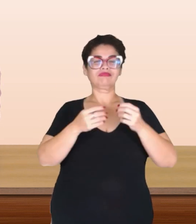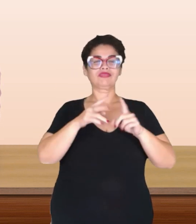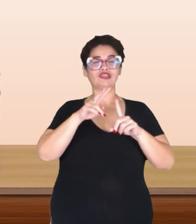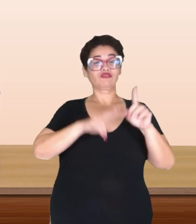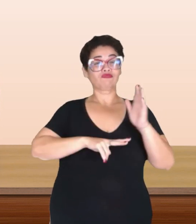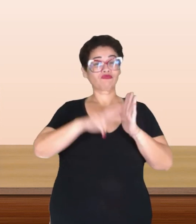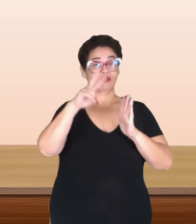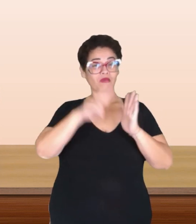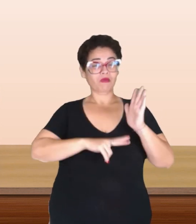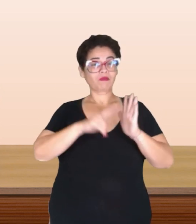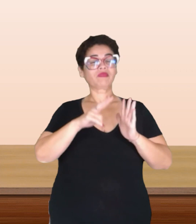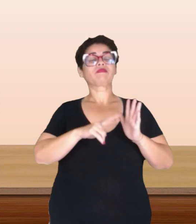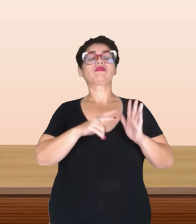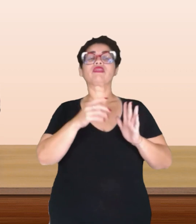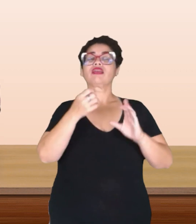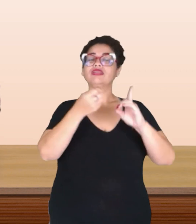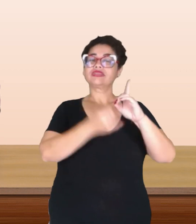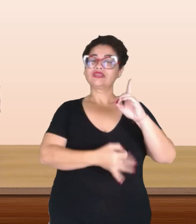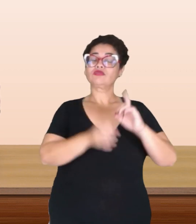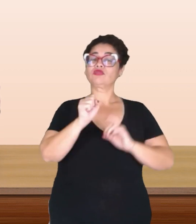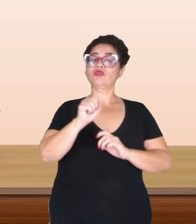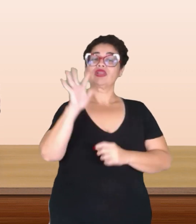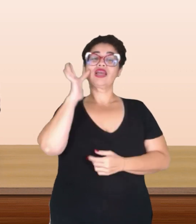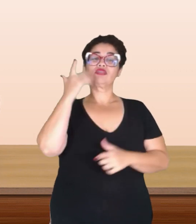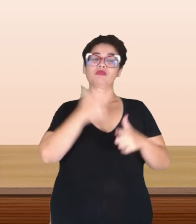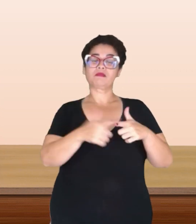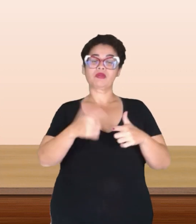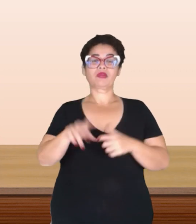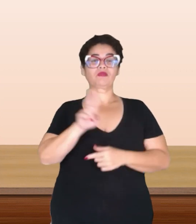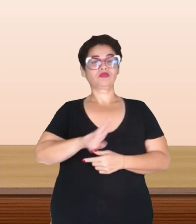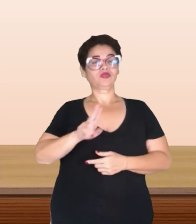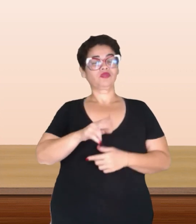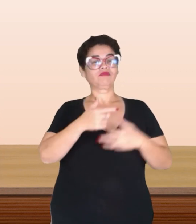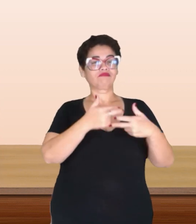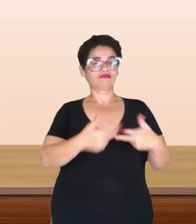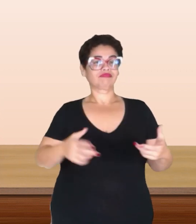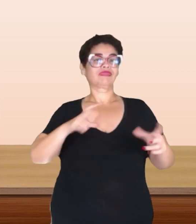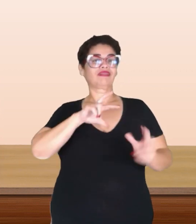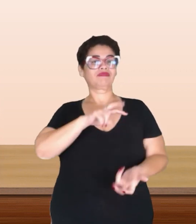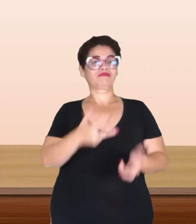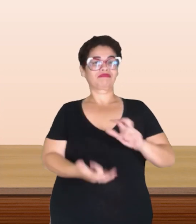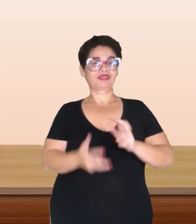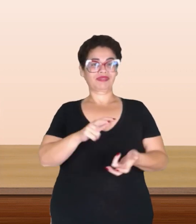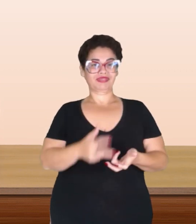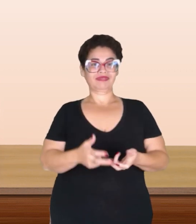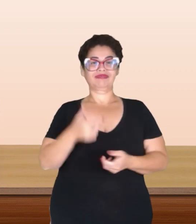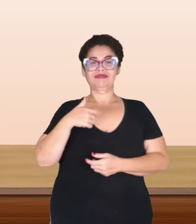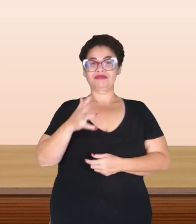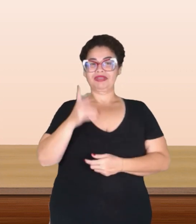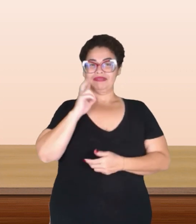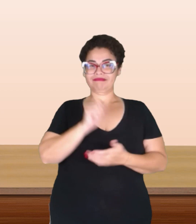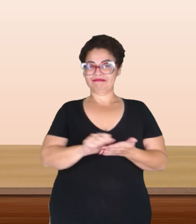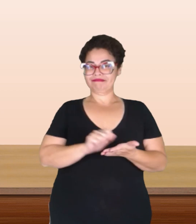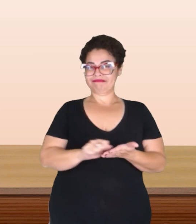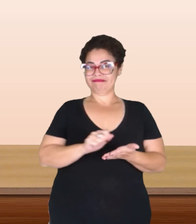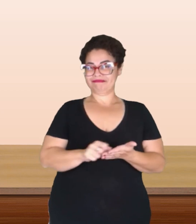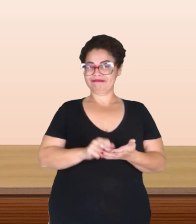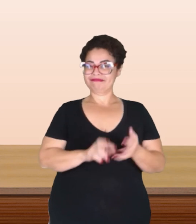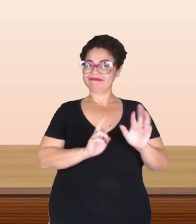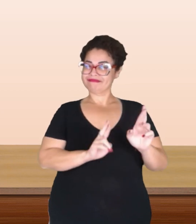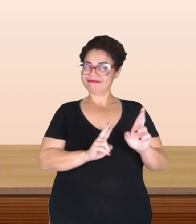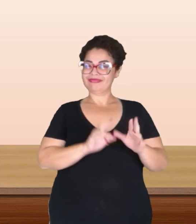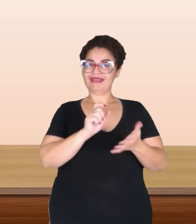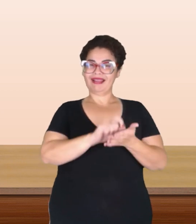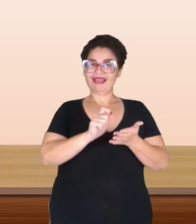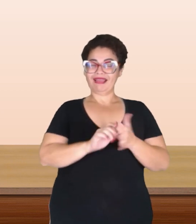noções de volume. E o descritor 8, resolver problema utilizando propriedades dos polígonos. Eu já estou aqui